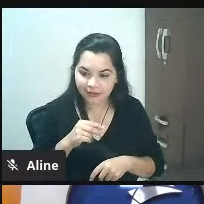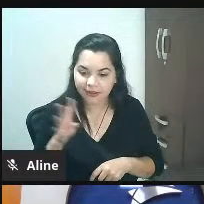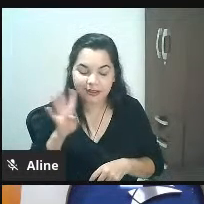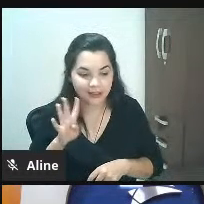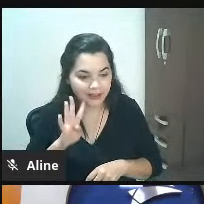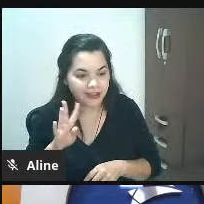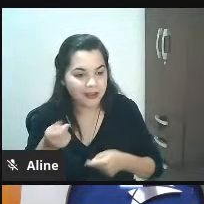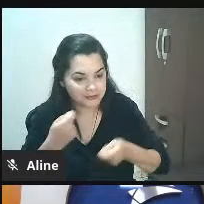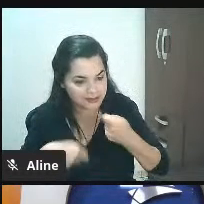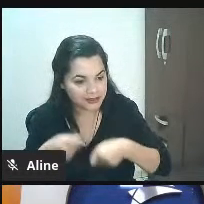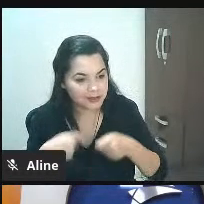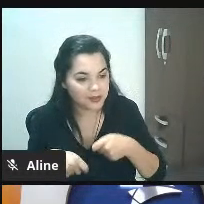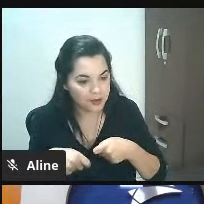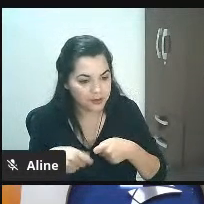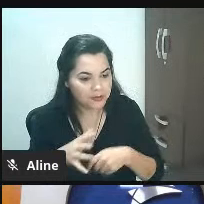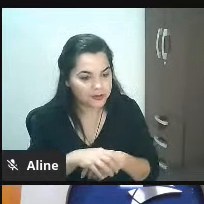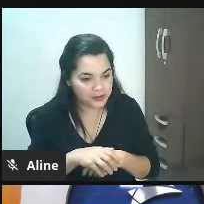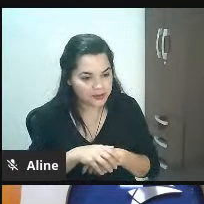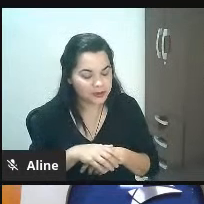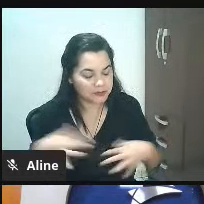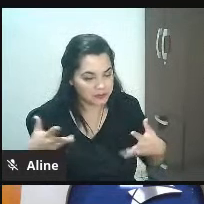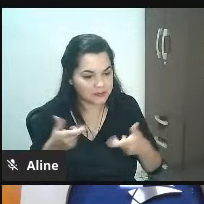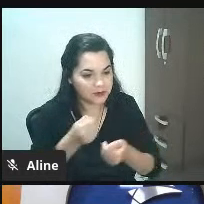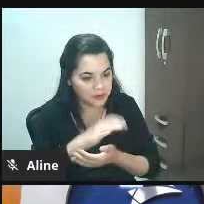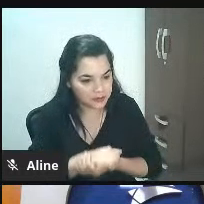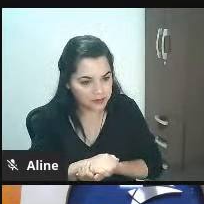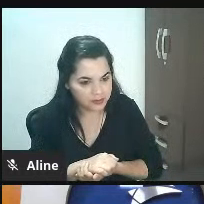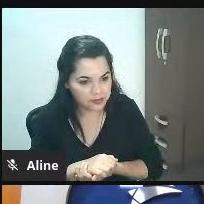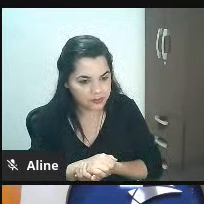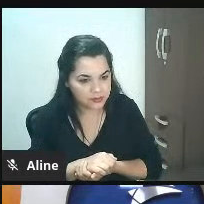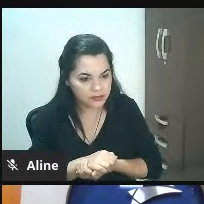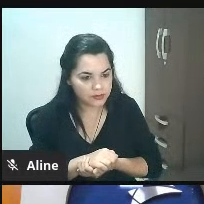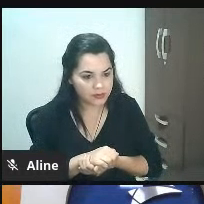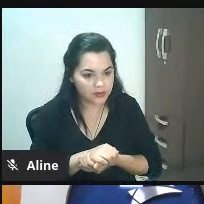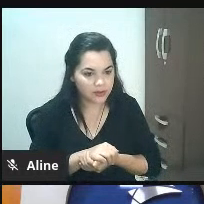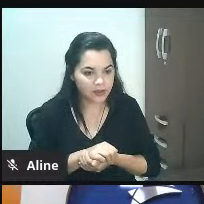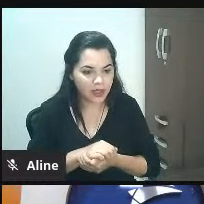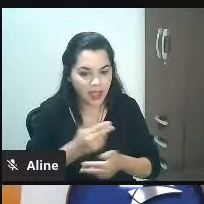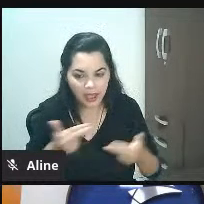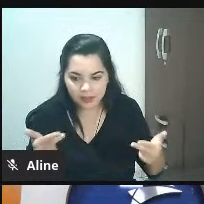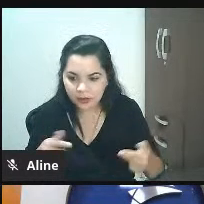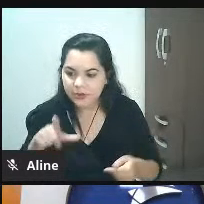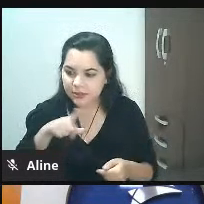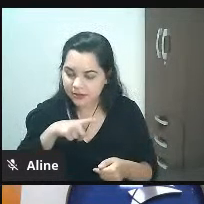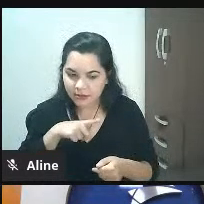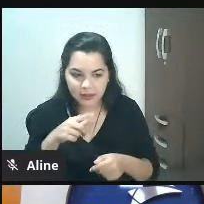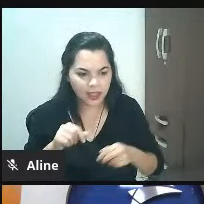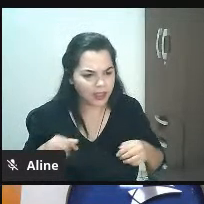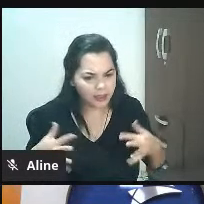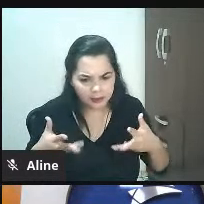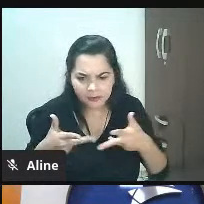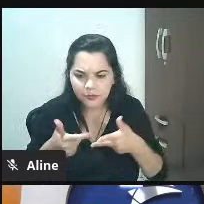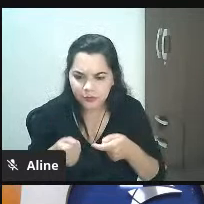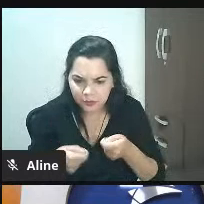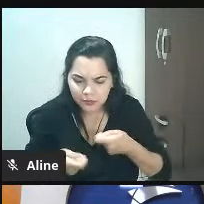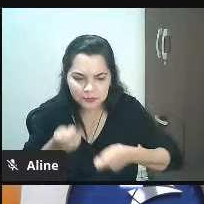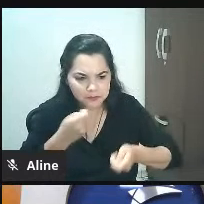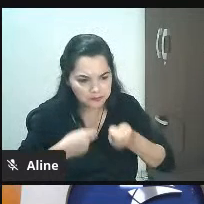isso aqui é impressionante eu levanto o dedo tem isso aqui não isso aqui tudo funciona flui